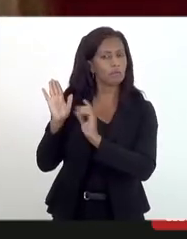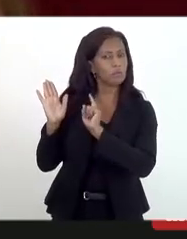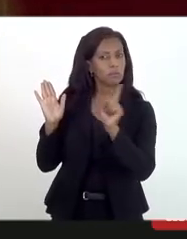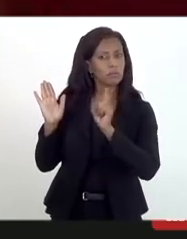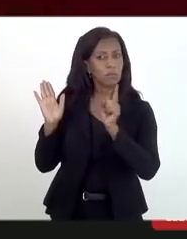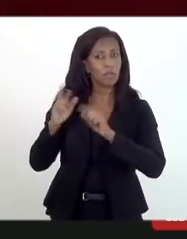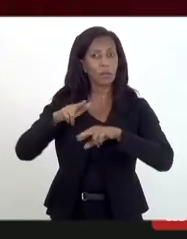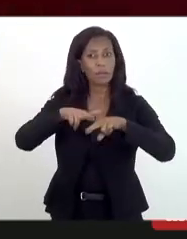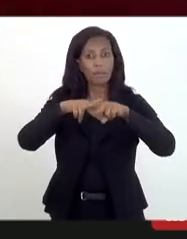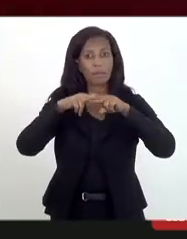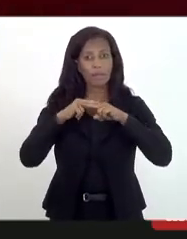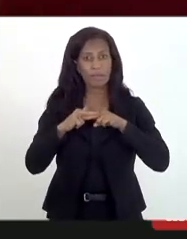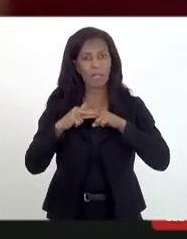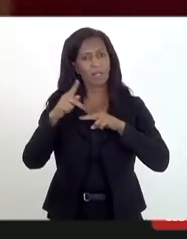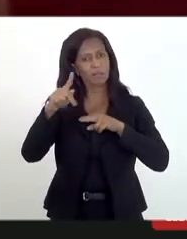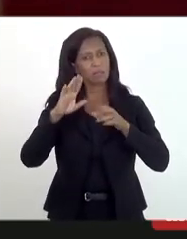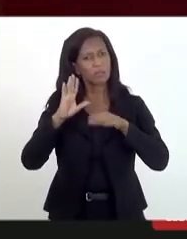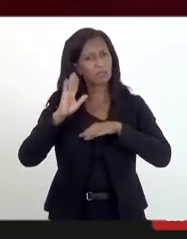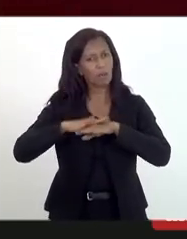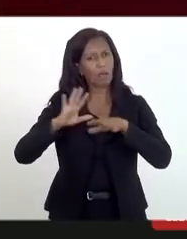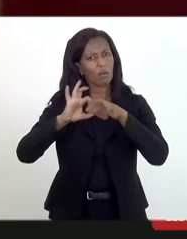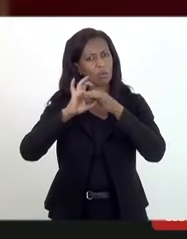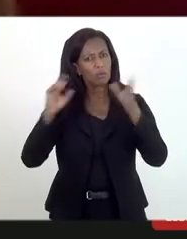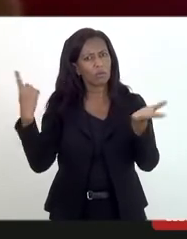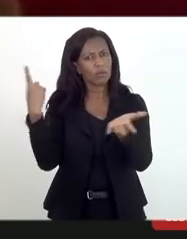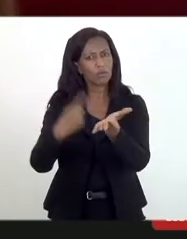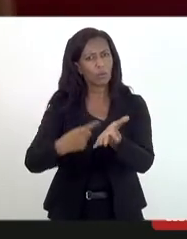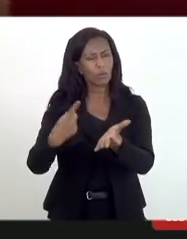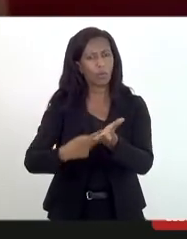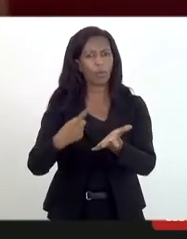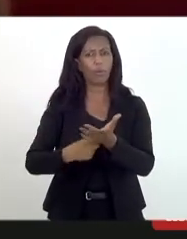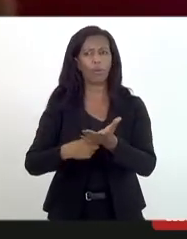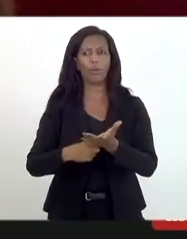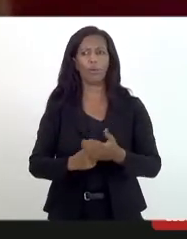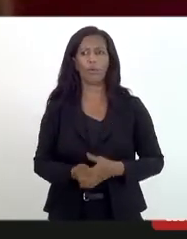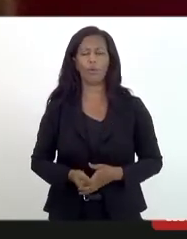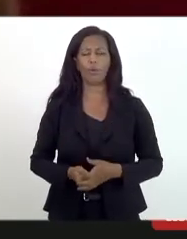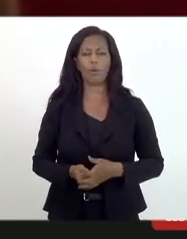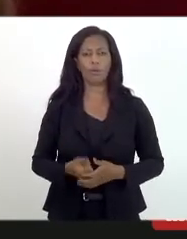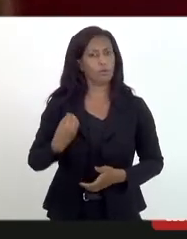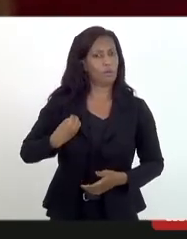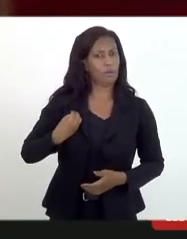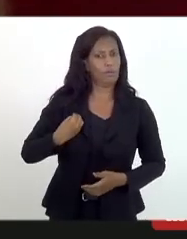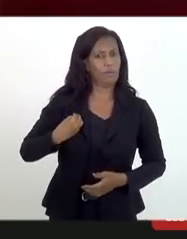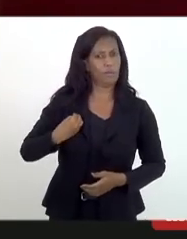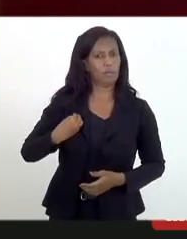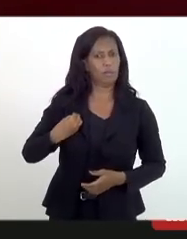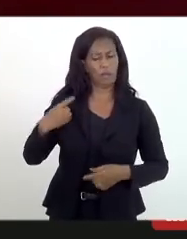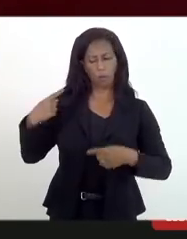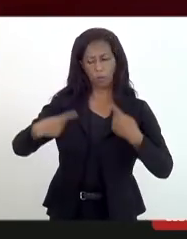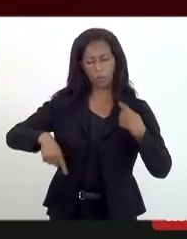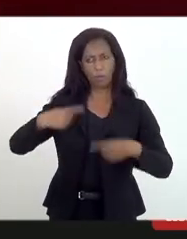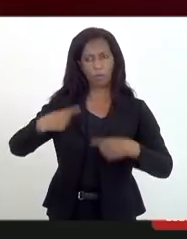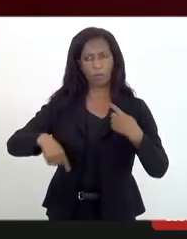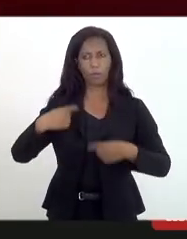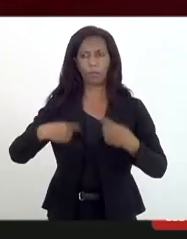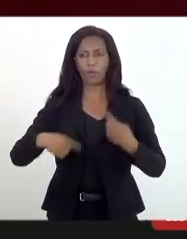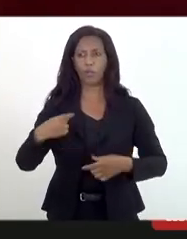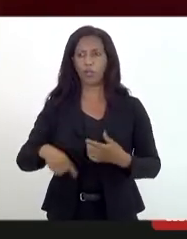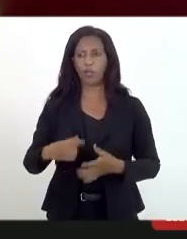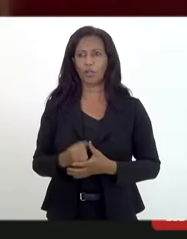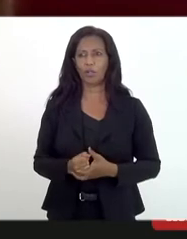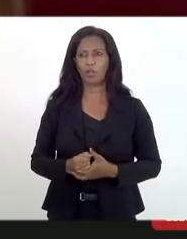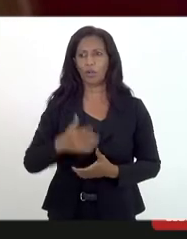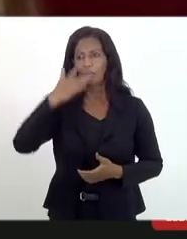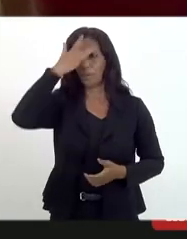da sua autonomia, do seu compromisso de vida, da sua postura política, não política parlamentar, mas enquanto